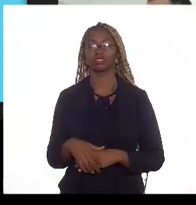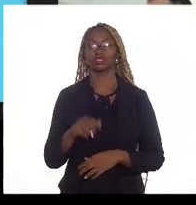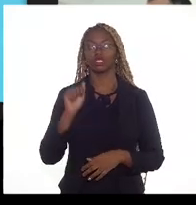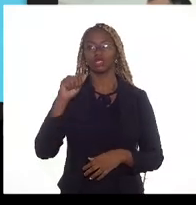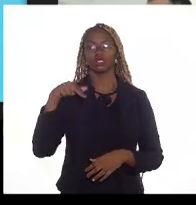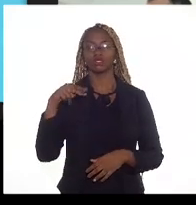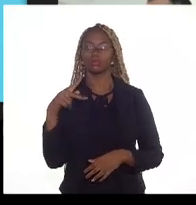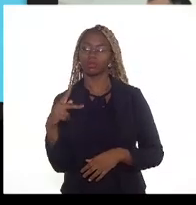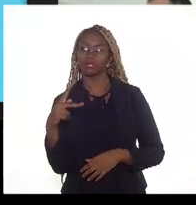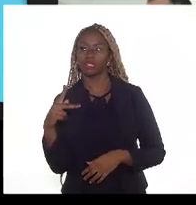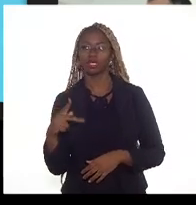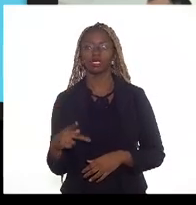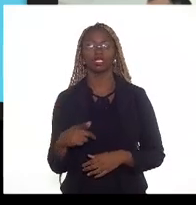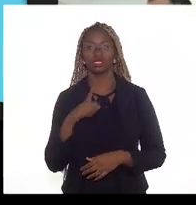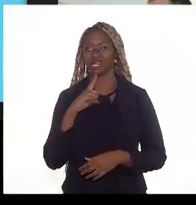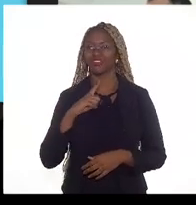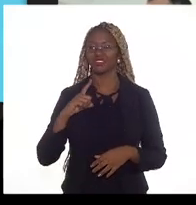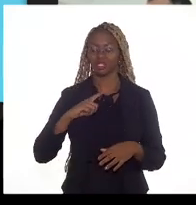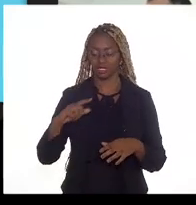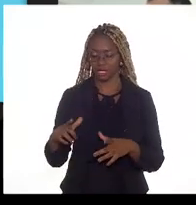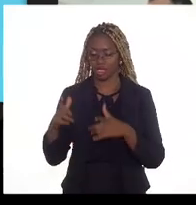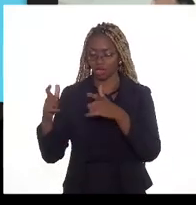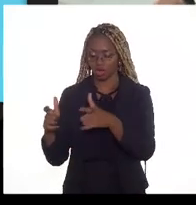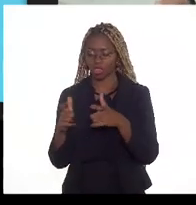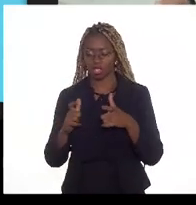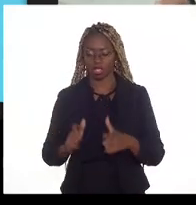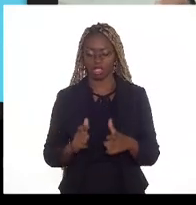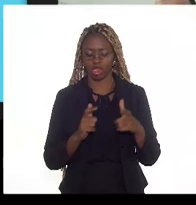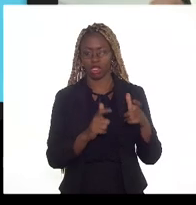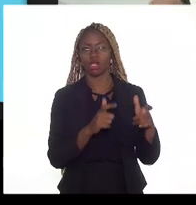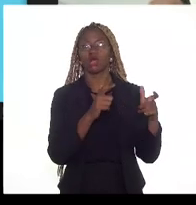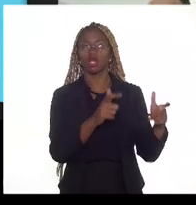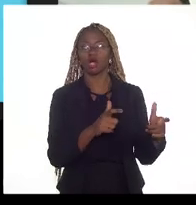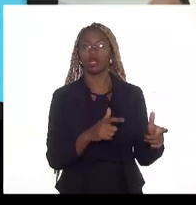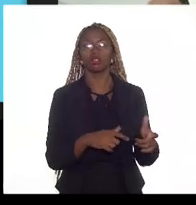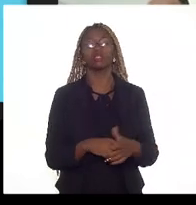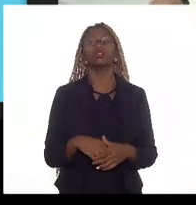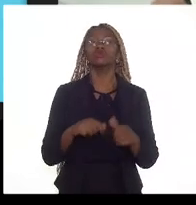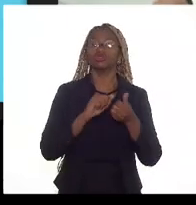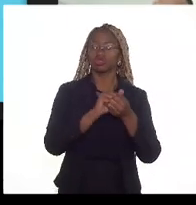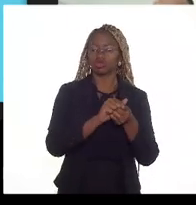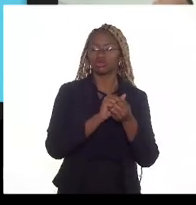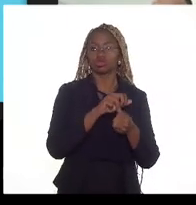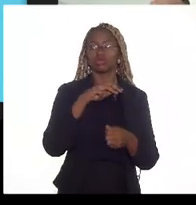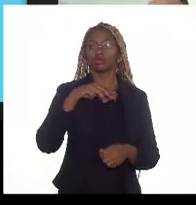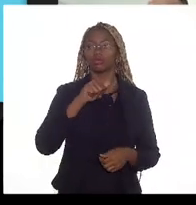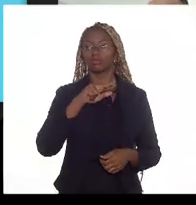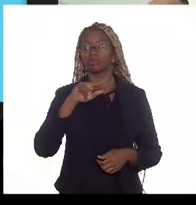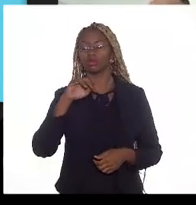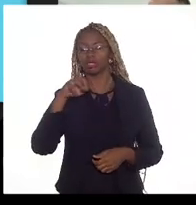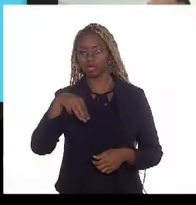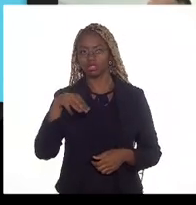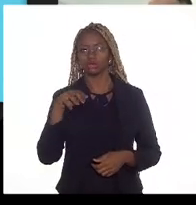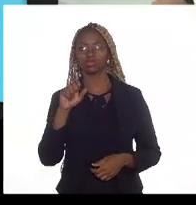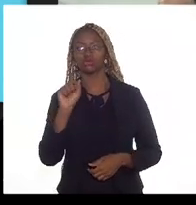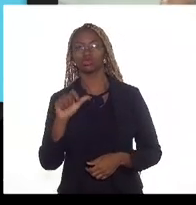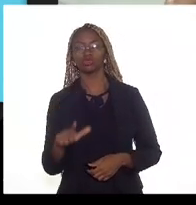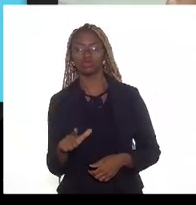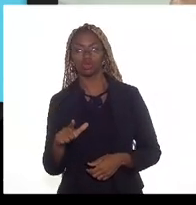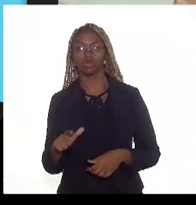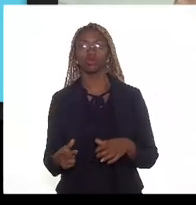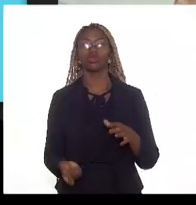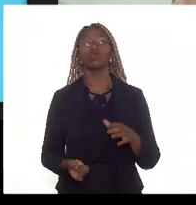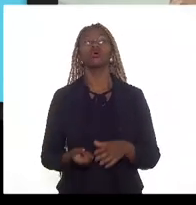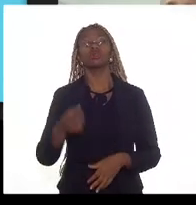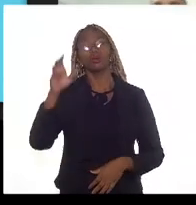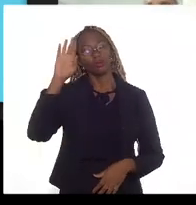compartimentos do campo de Marlin Sul produzindo prioritariamente de de